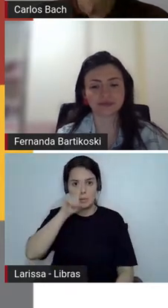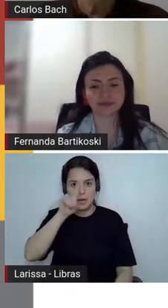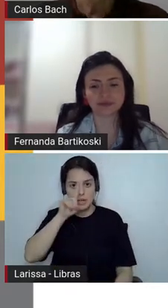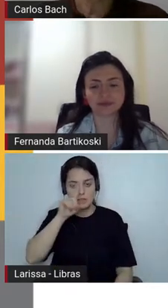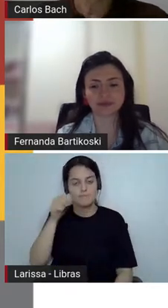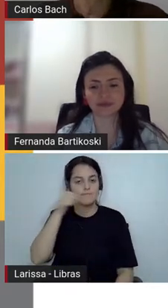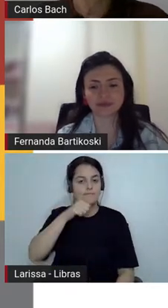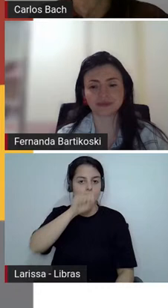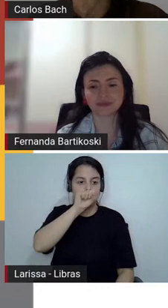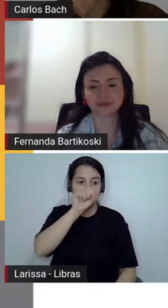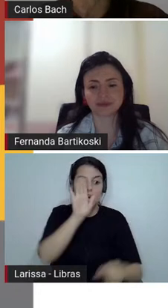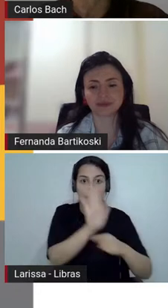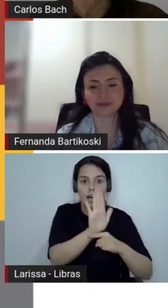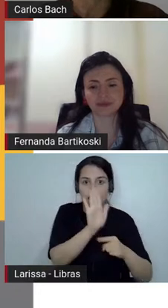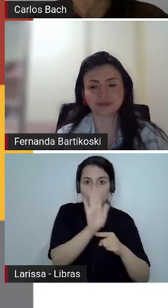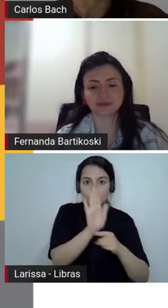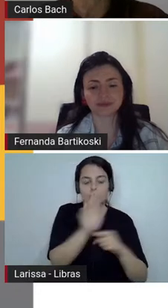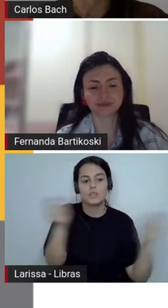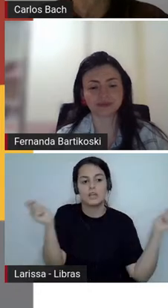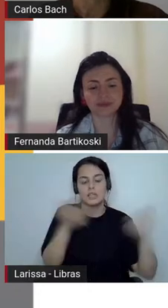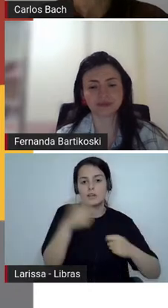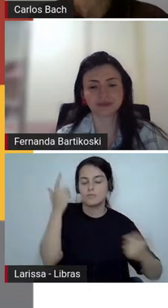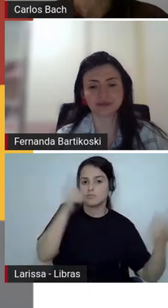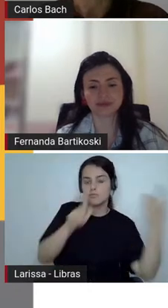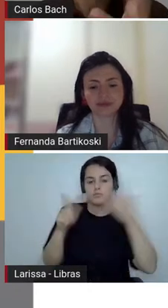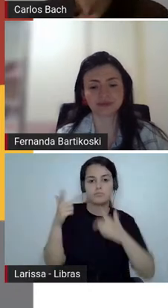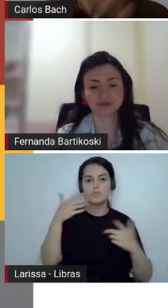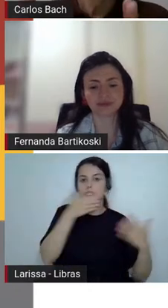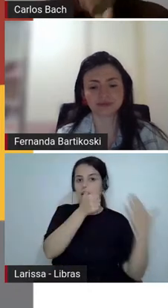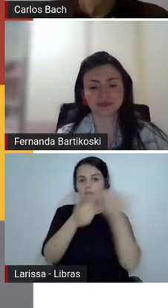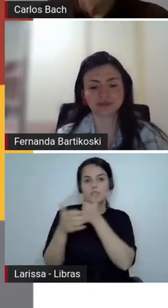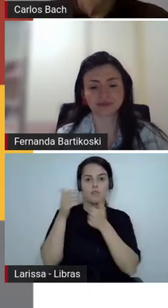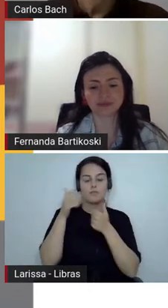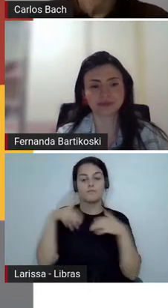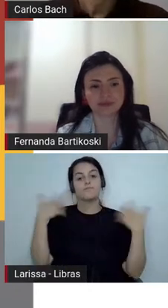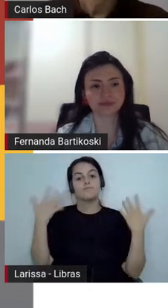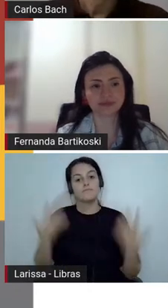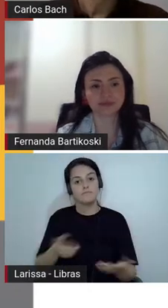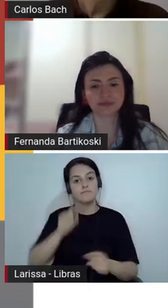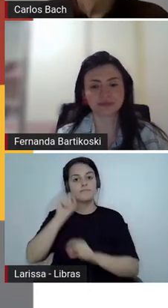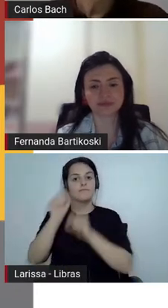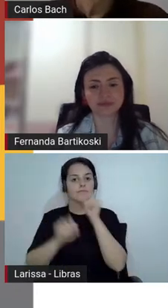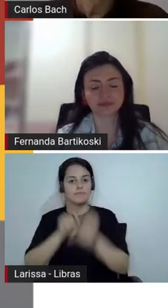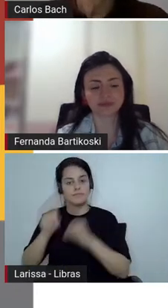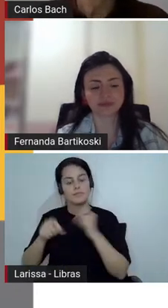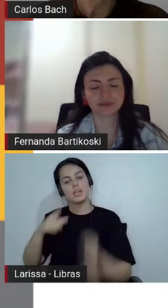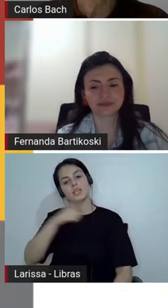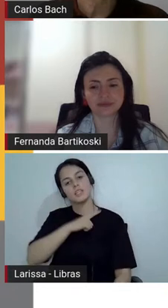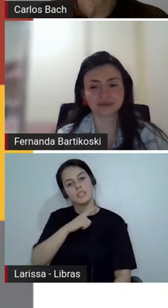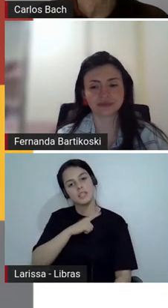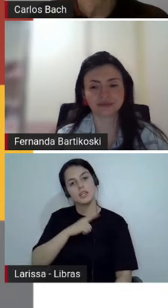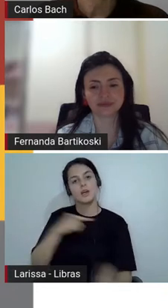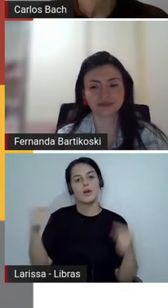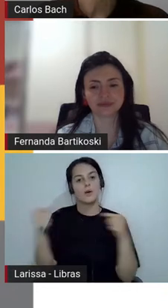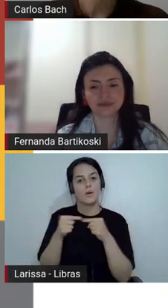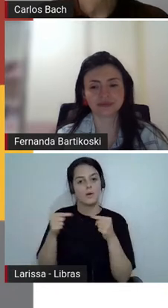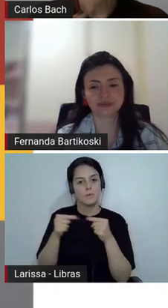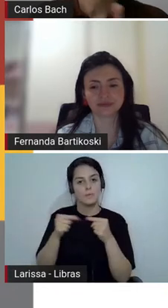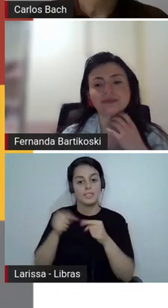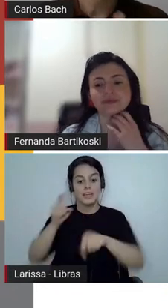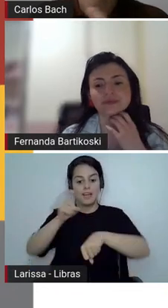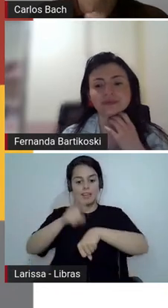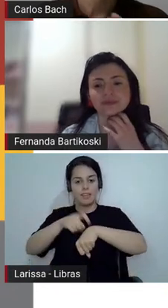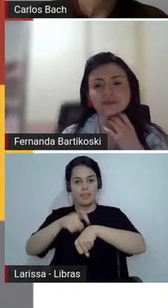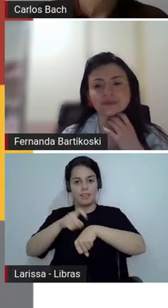e a gente tem o outro deus que é Cairos que então esse tempo vivido como é que a gente vive esse tempo né